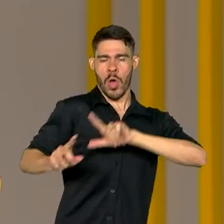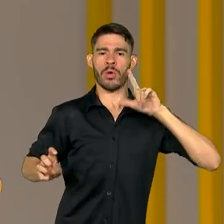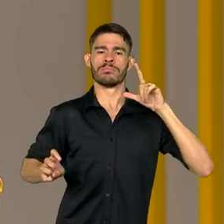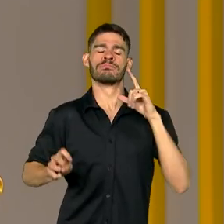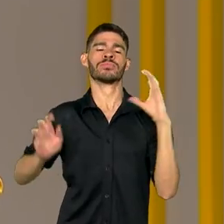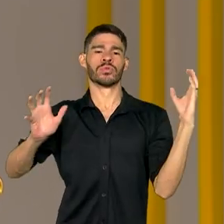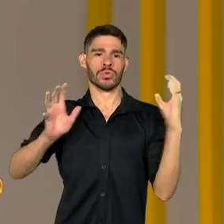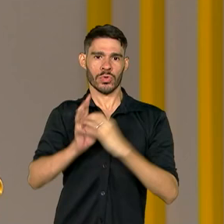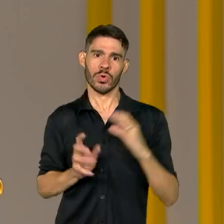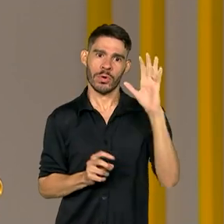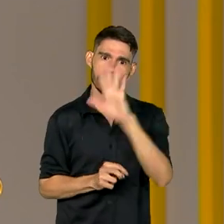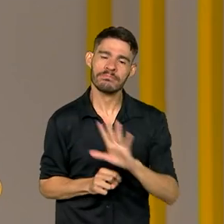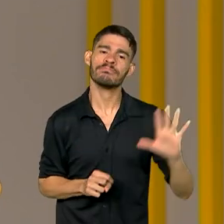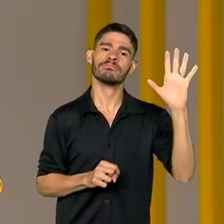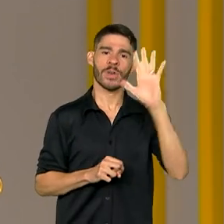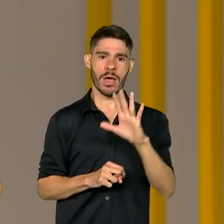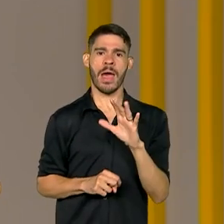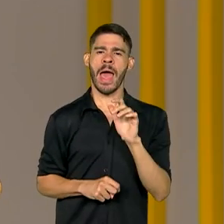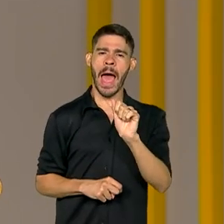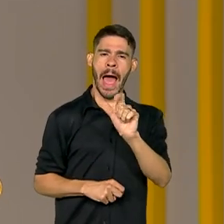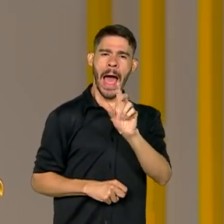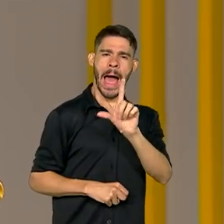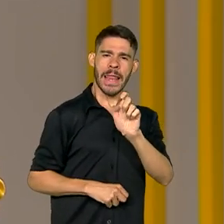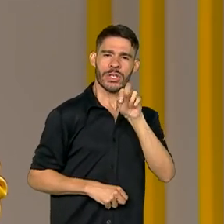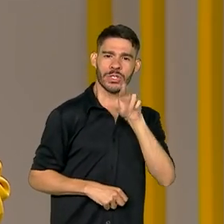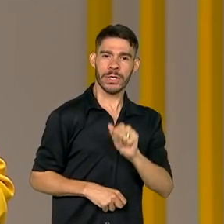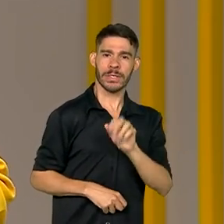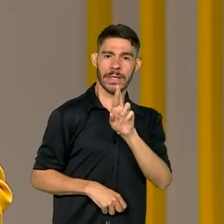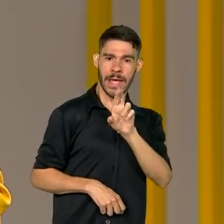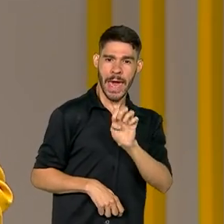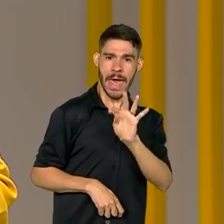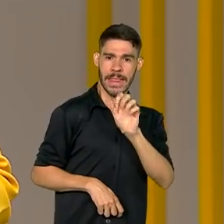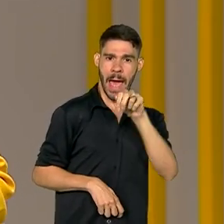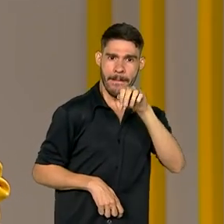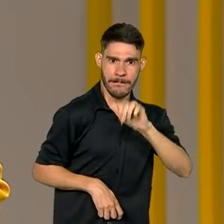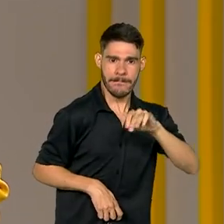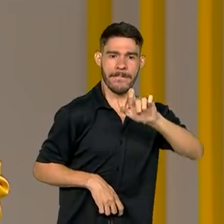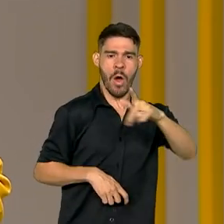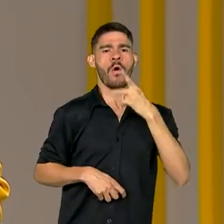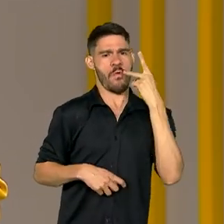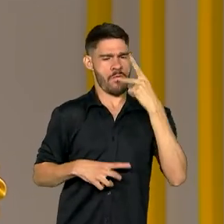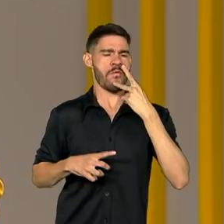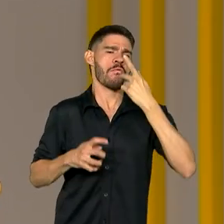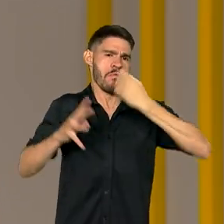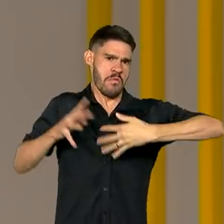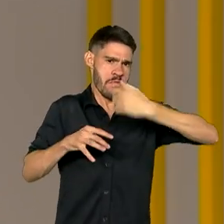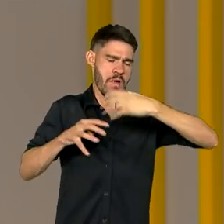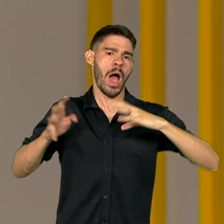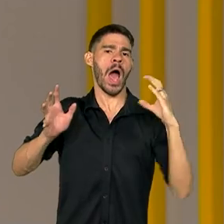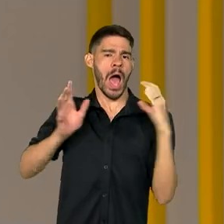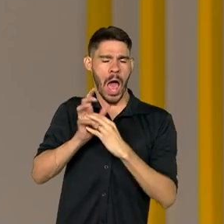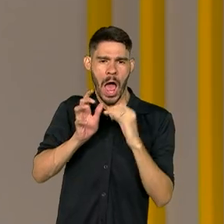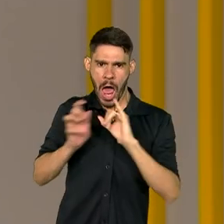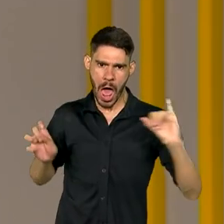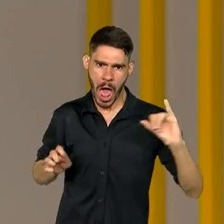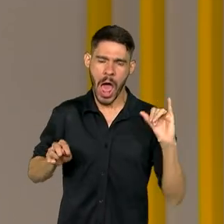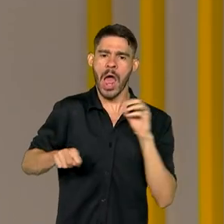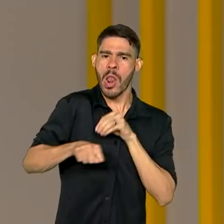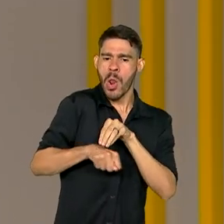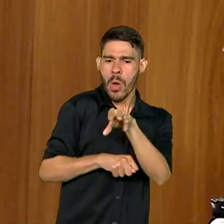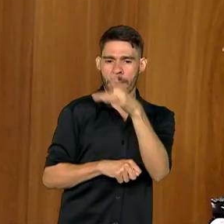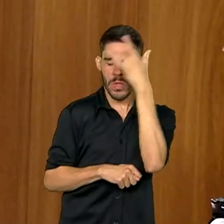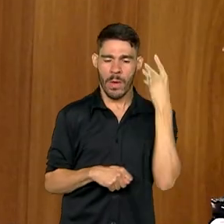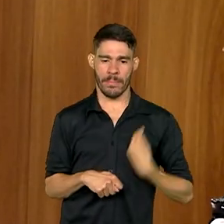concurso público nacional unificado, Alexandre Retamal, falou sobre o concurso e deu dicas aos participantes.